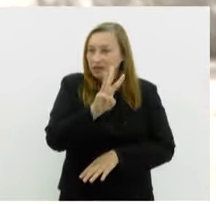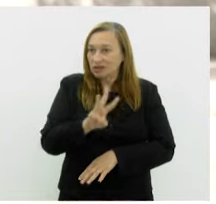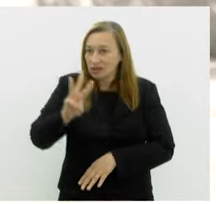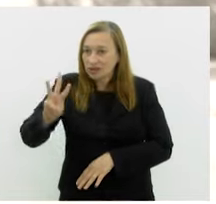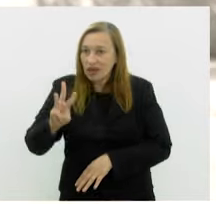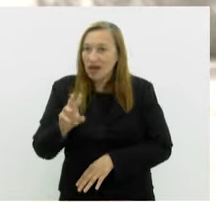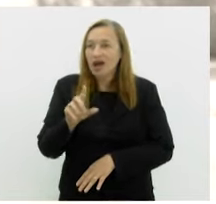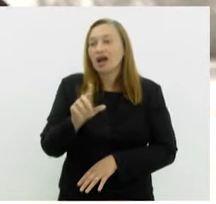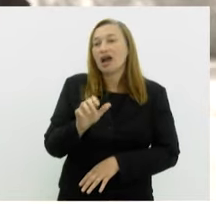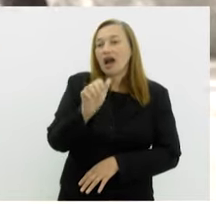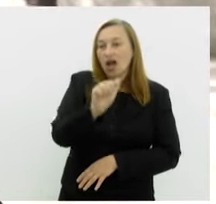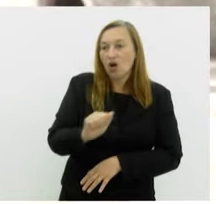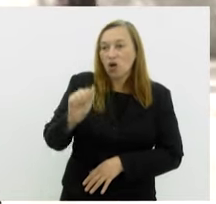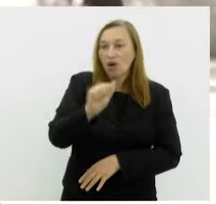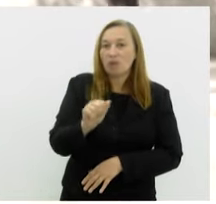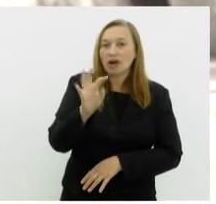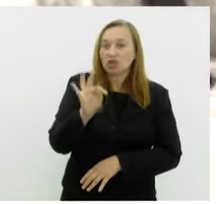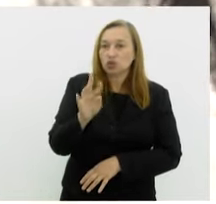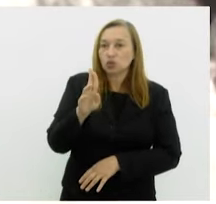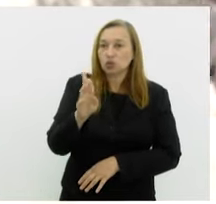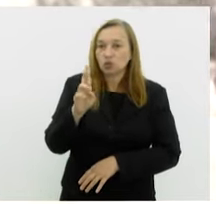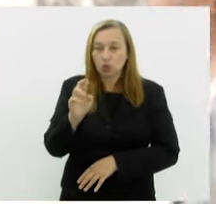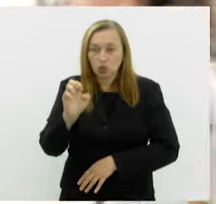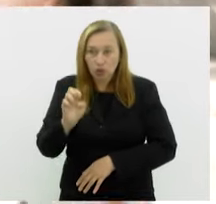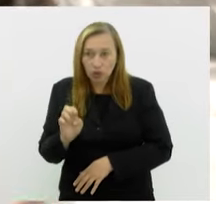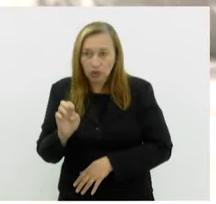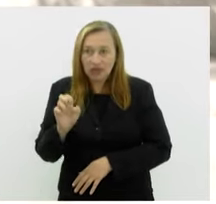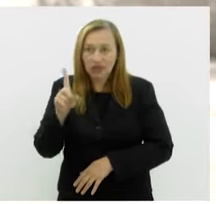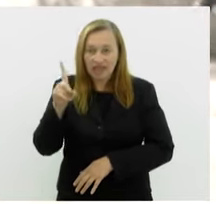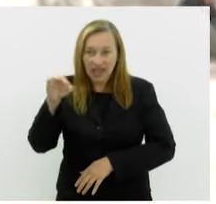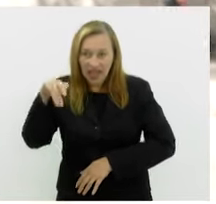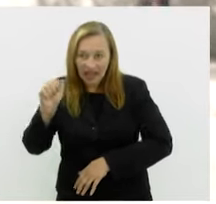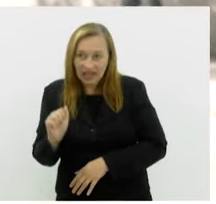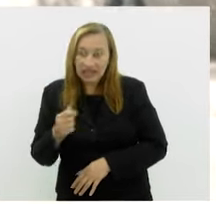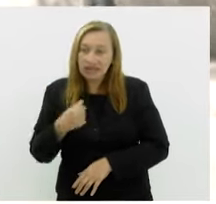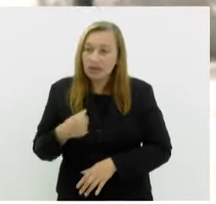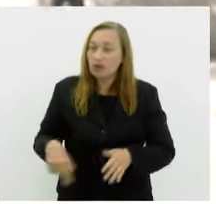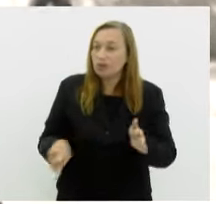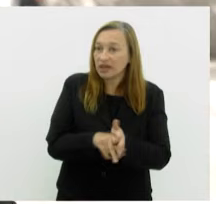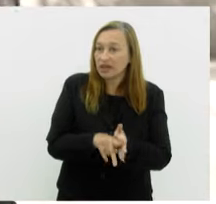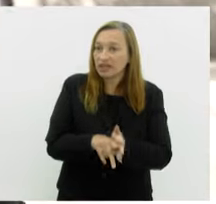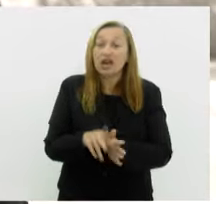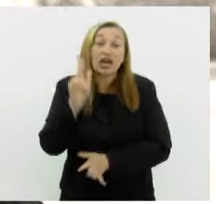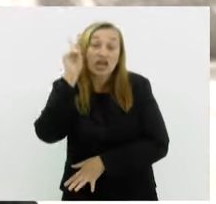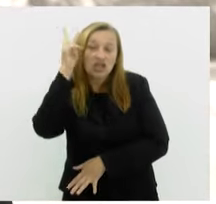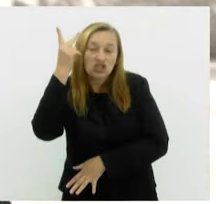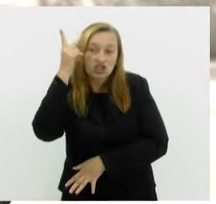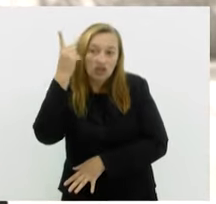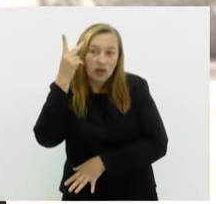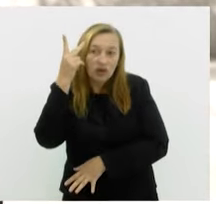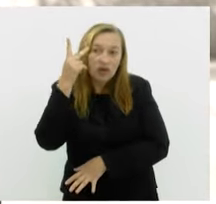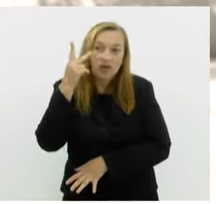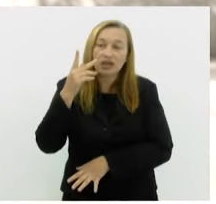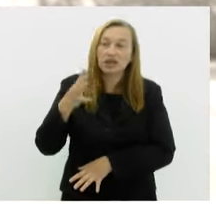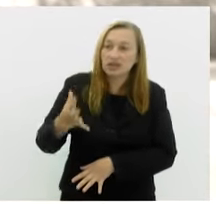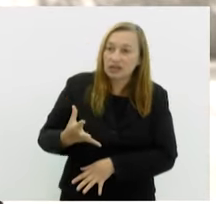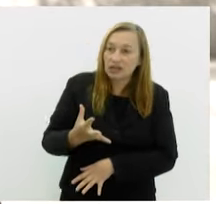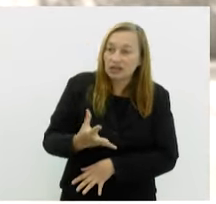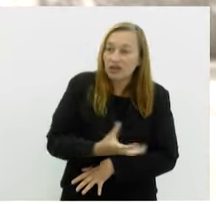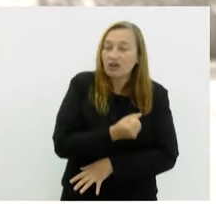Turdelas, que é um coletivo no qual eu faço parte com muito orgulho, que é de história e resgate das